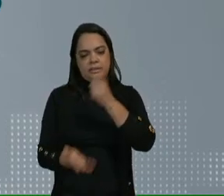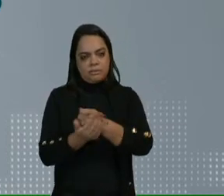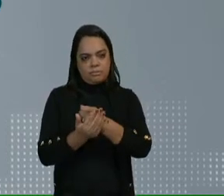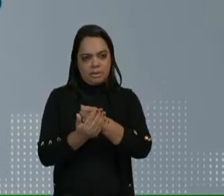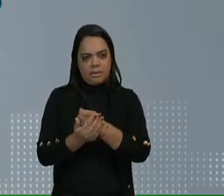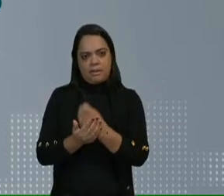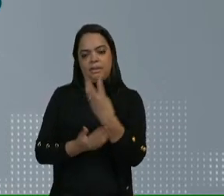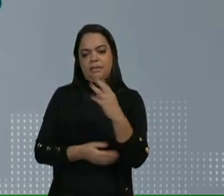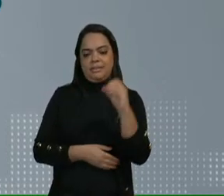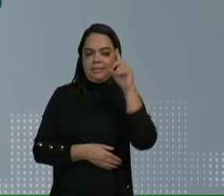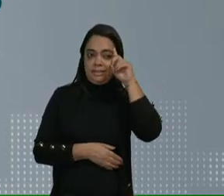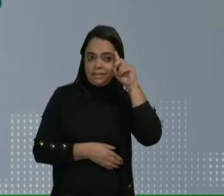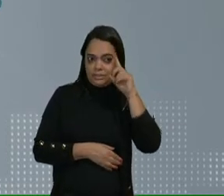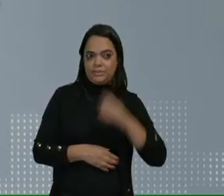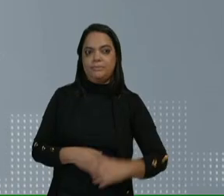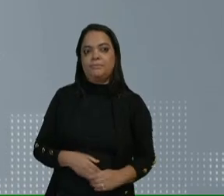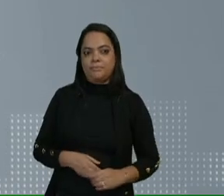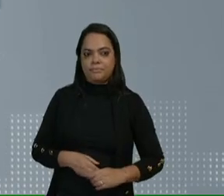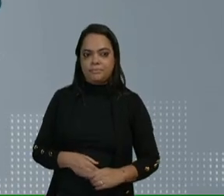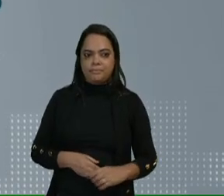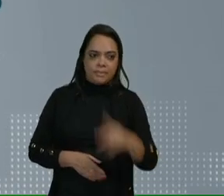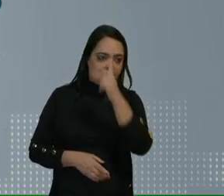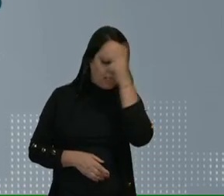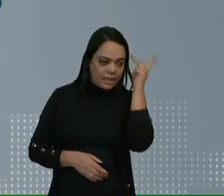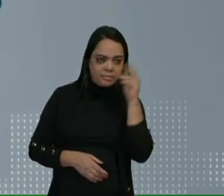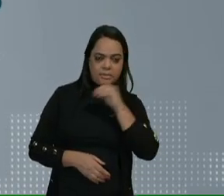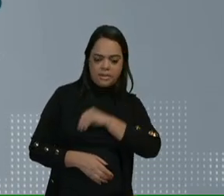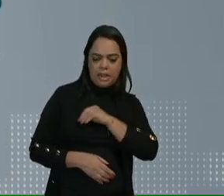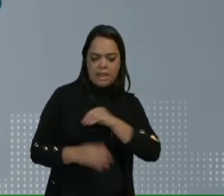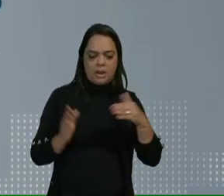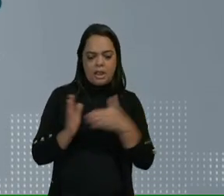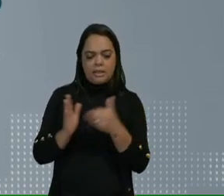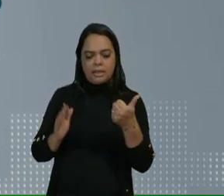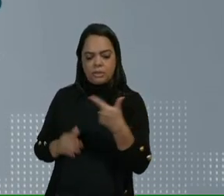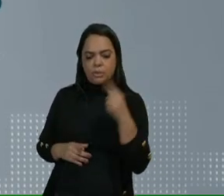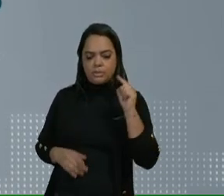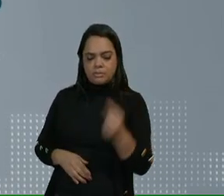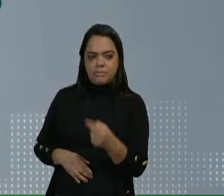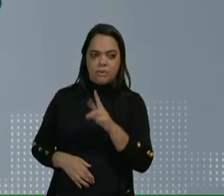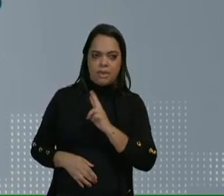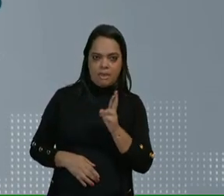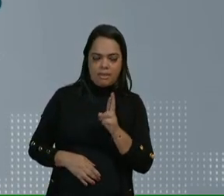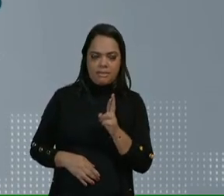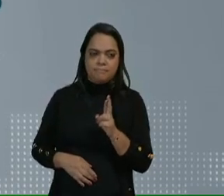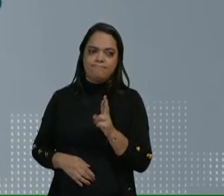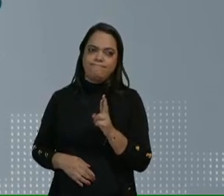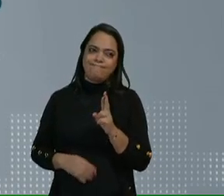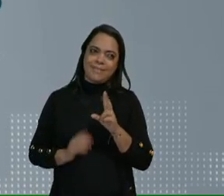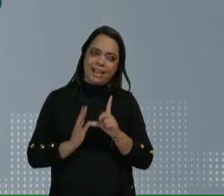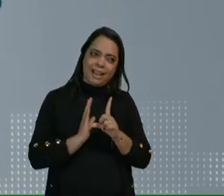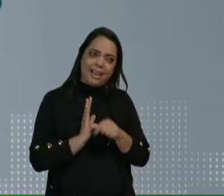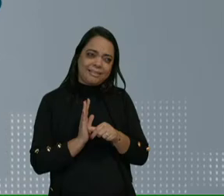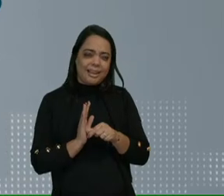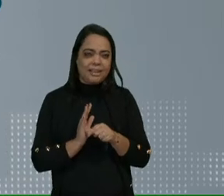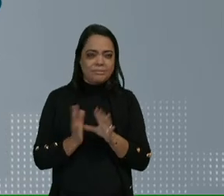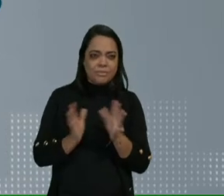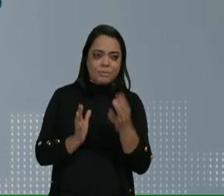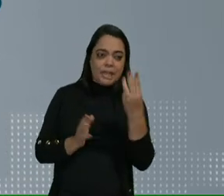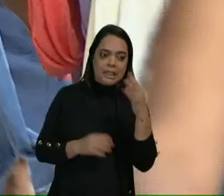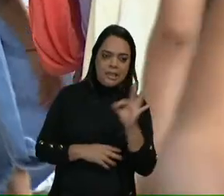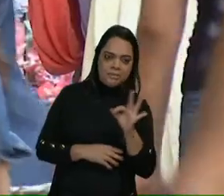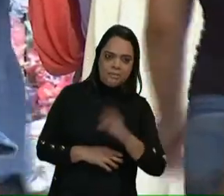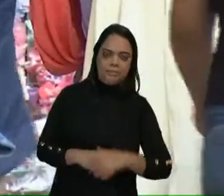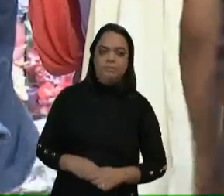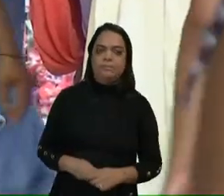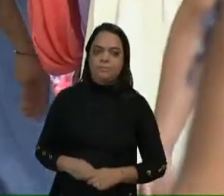mais de 30 dias. Já entre os que ganham até 12 mil reais mensais, os atrasos costumam acontecer só para 3%.